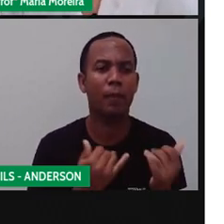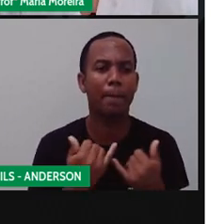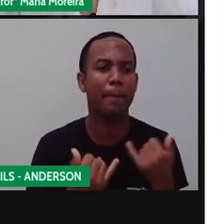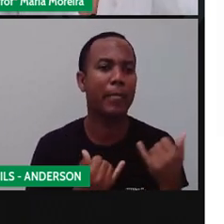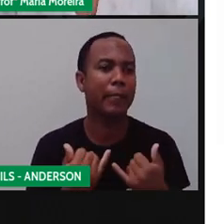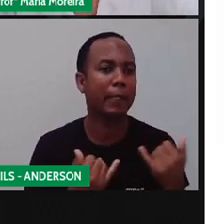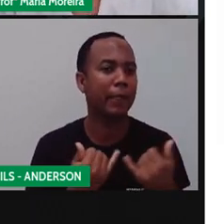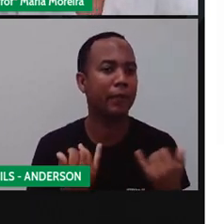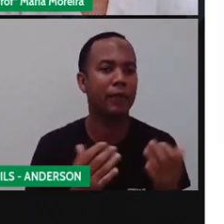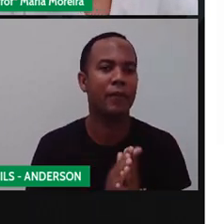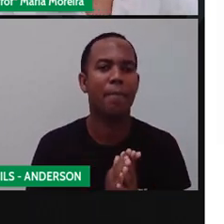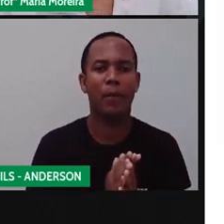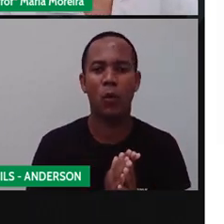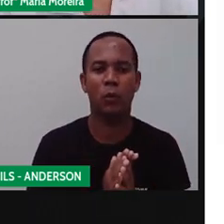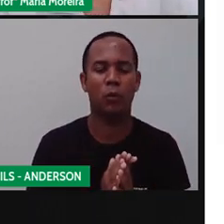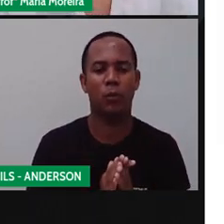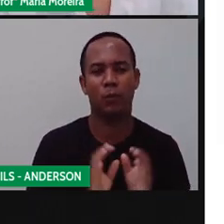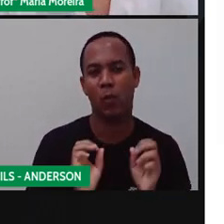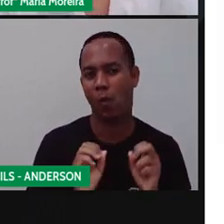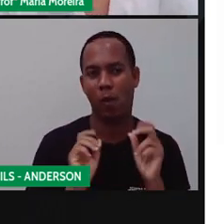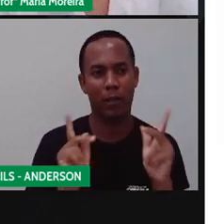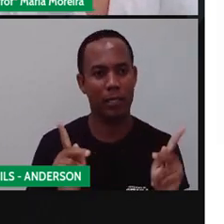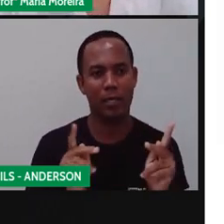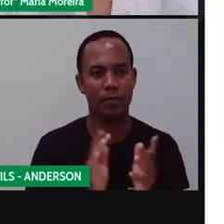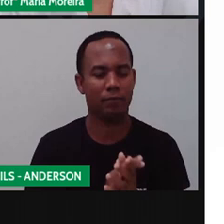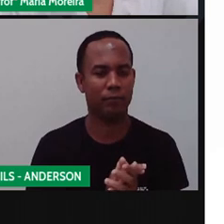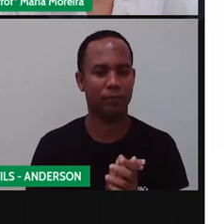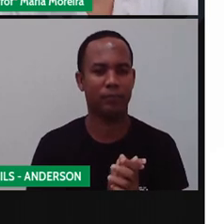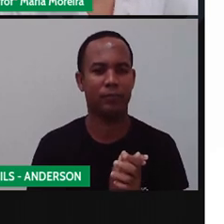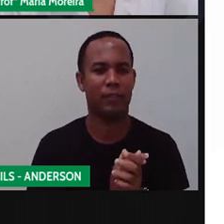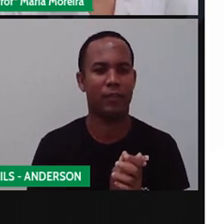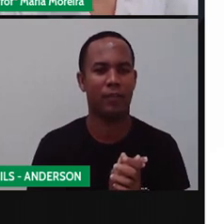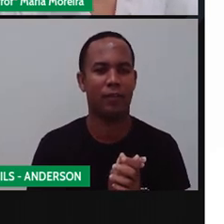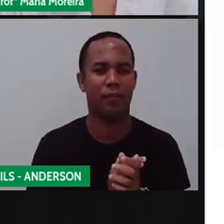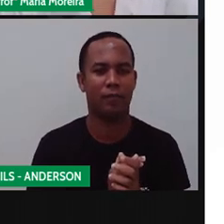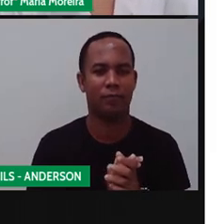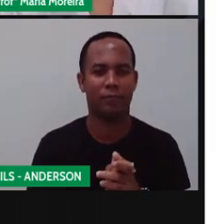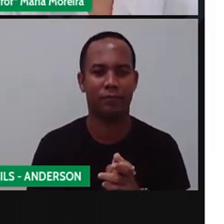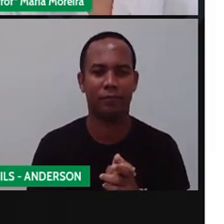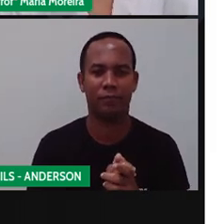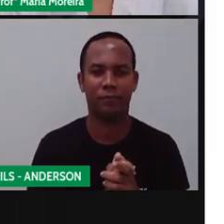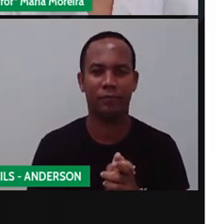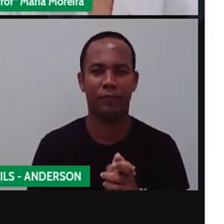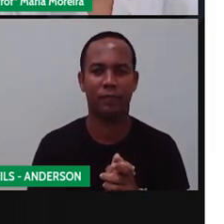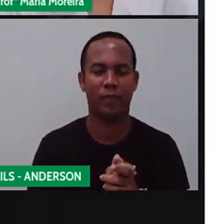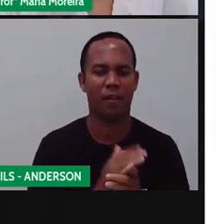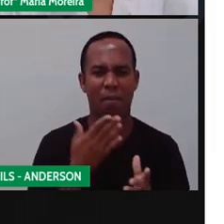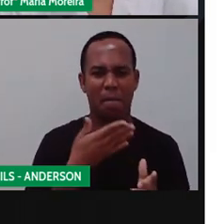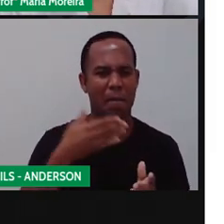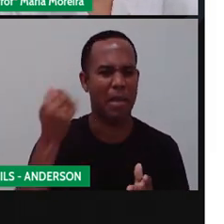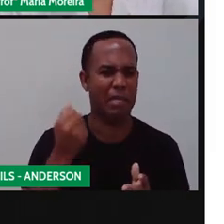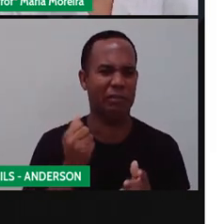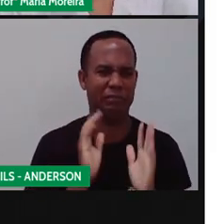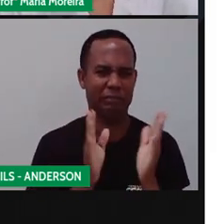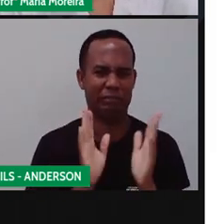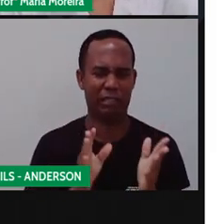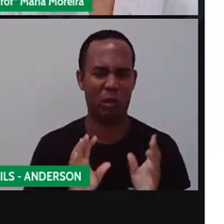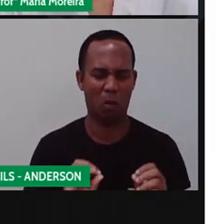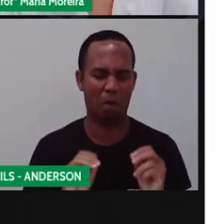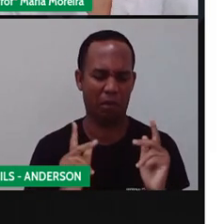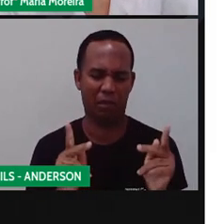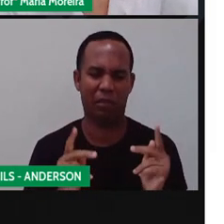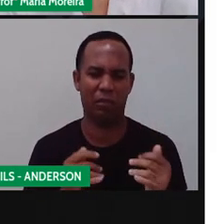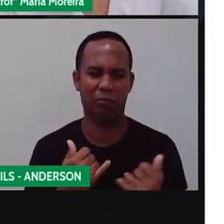pronto ou você construir, Anderson? Pronto. Pronto? Eu prefiro construir. Prefiro construir para dizer que foi eu que fiz e me mostrar.